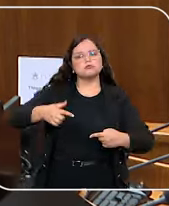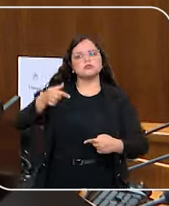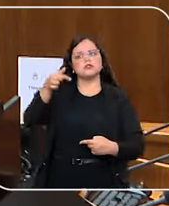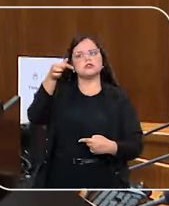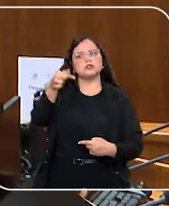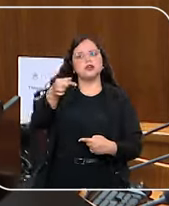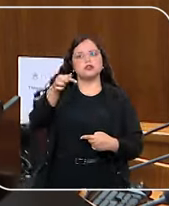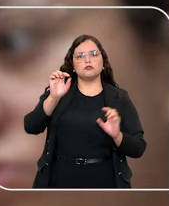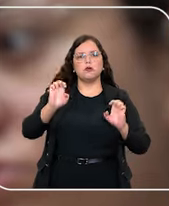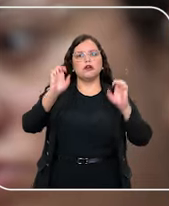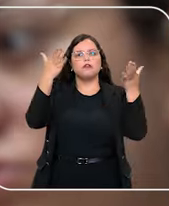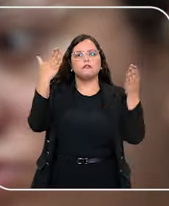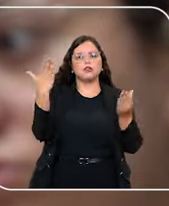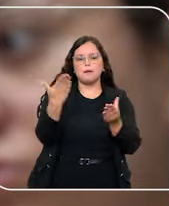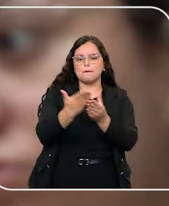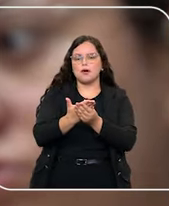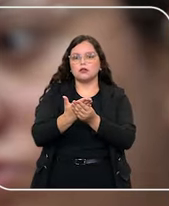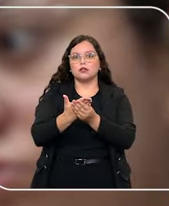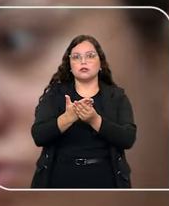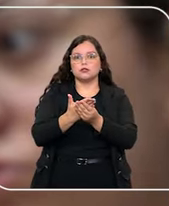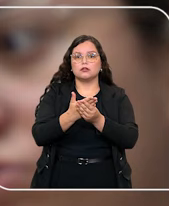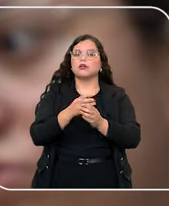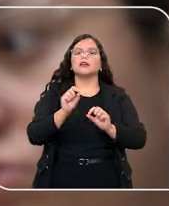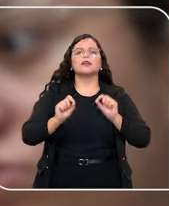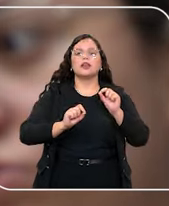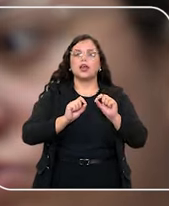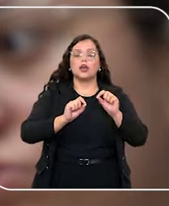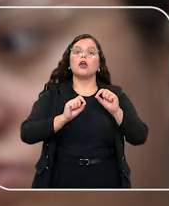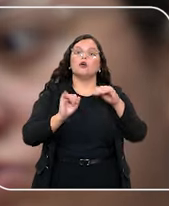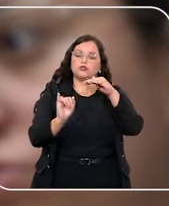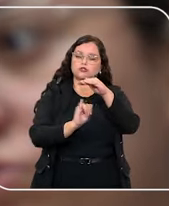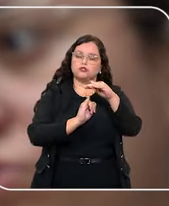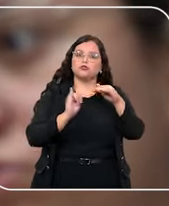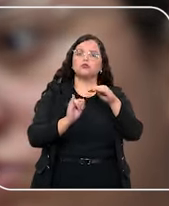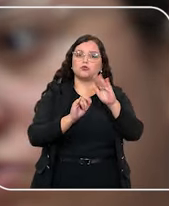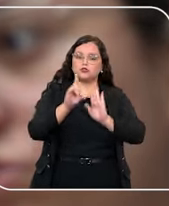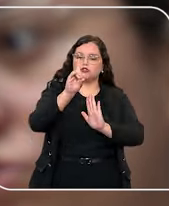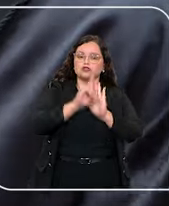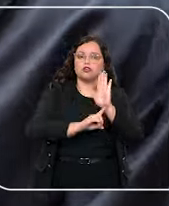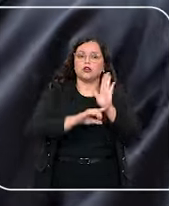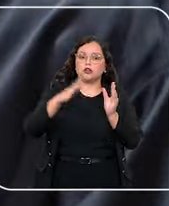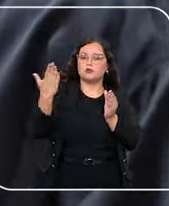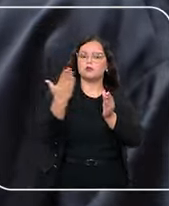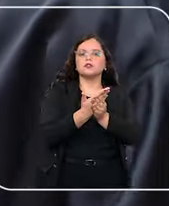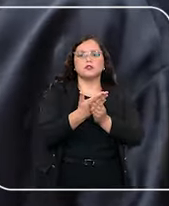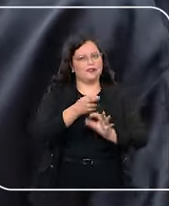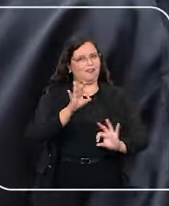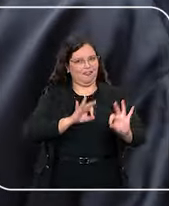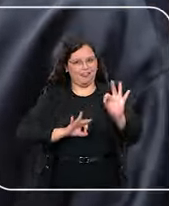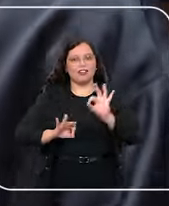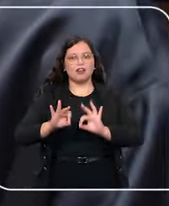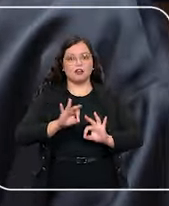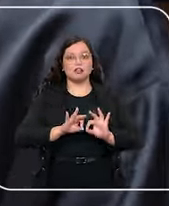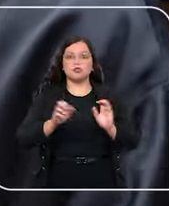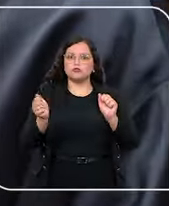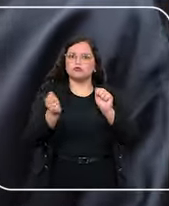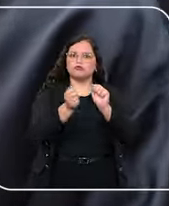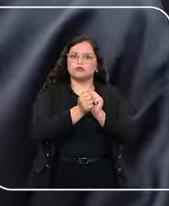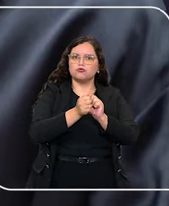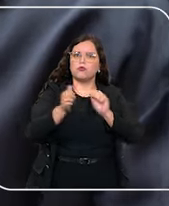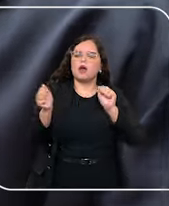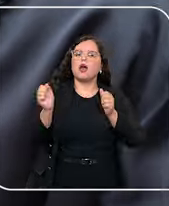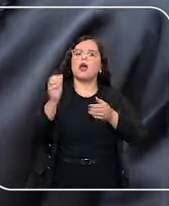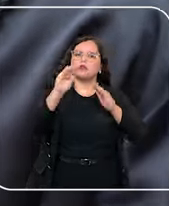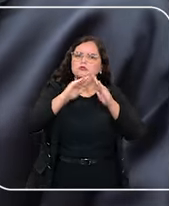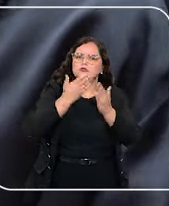brasileira de processo, organizada pelo Instituto Brasileiro de Direito Processual com apoio da Escola Nacional de Formação